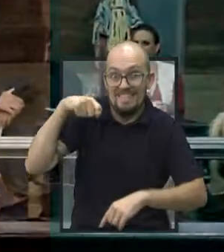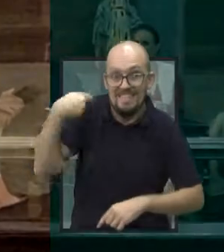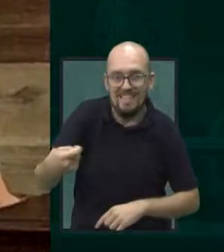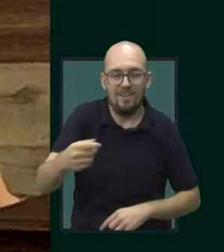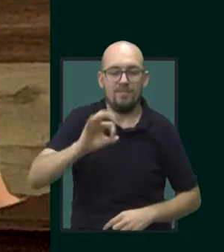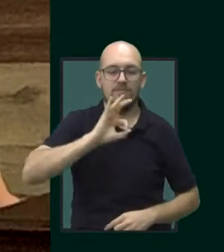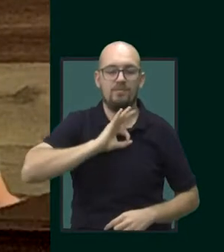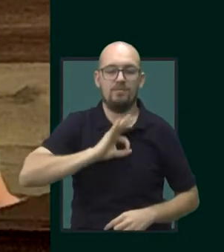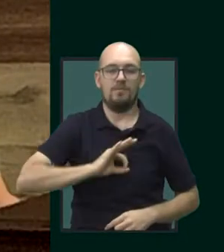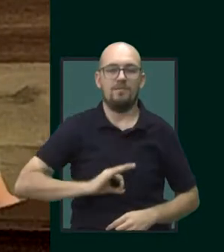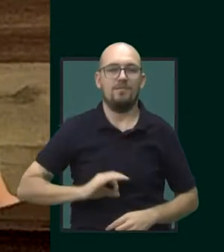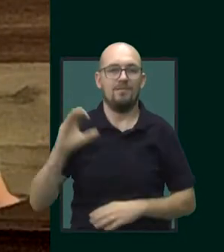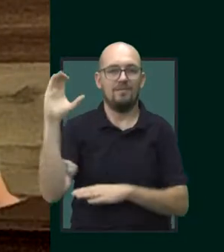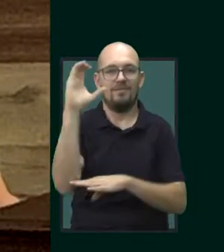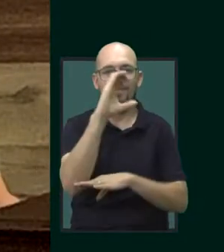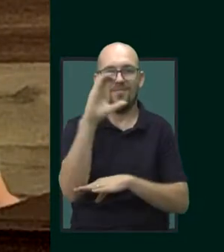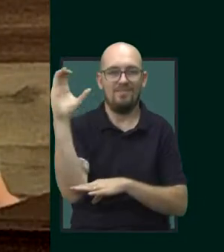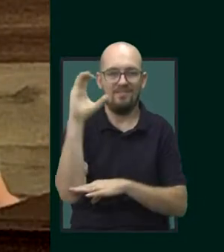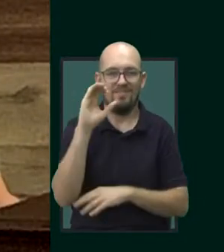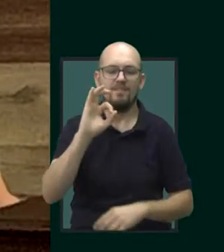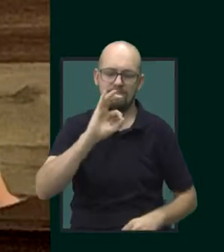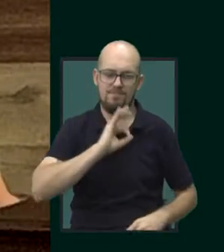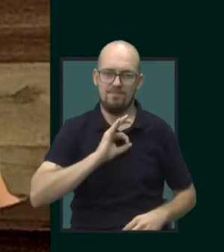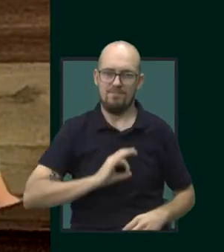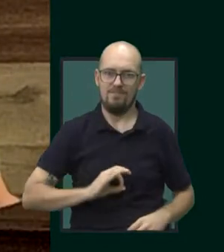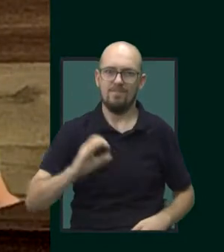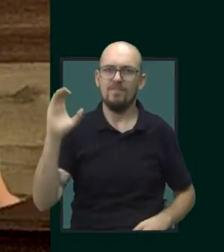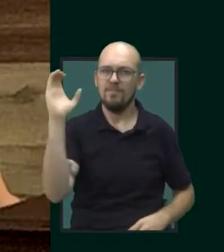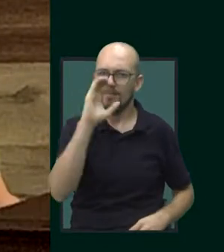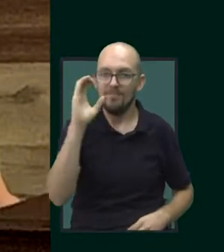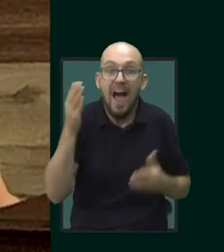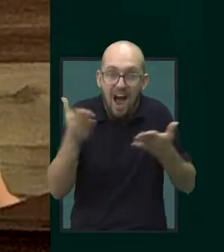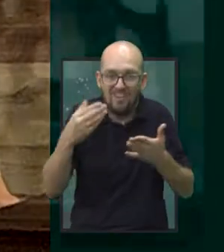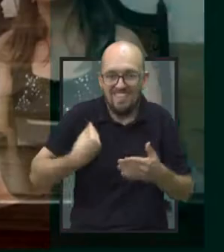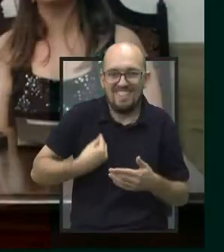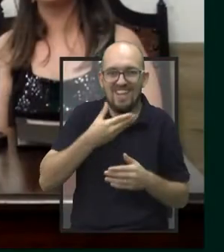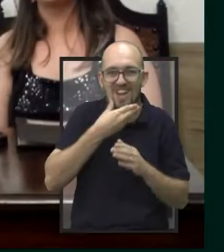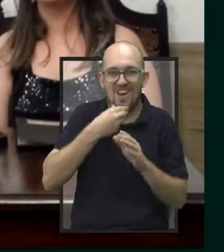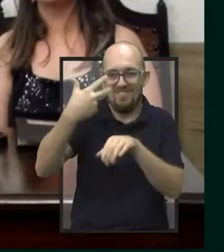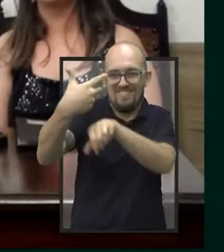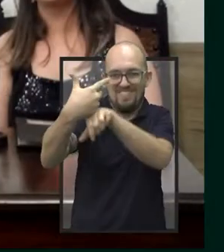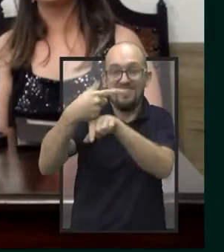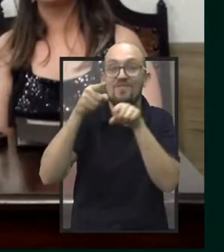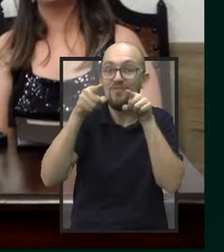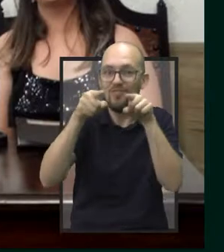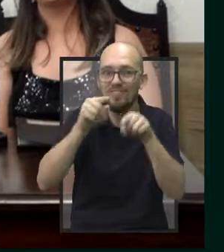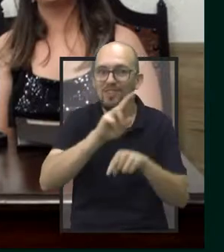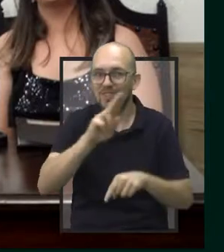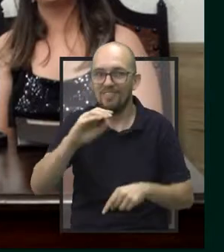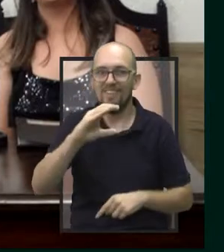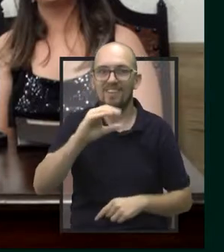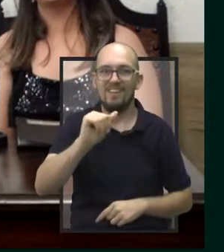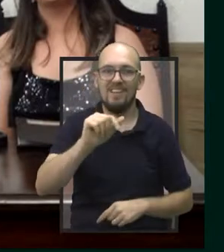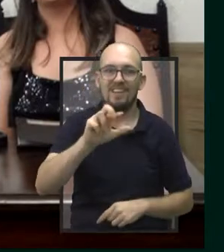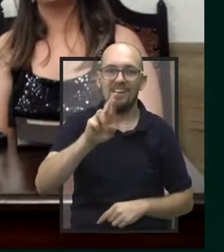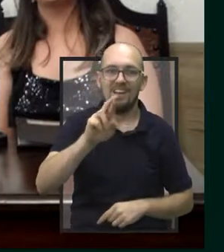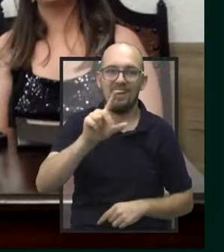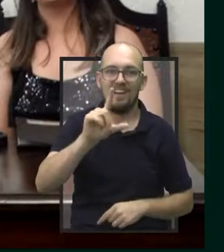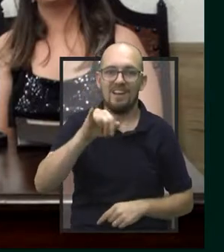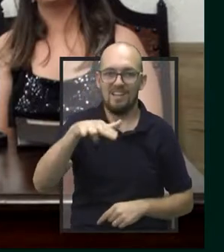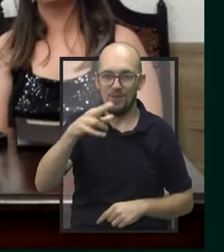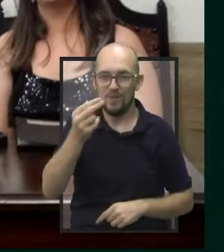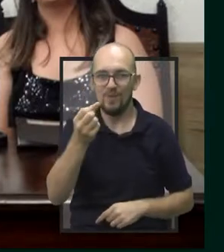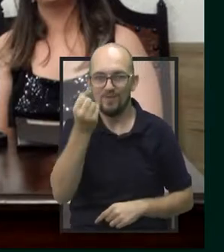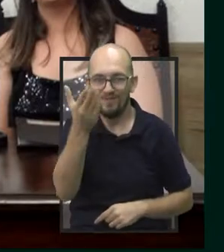popularmente como cinegrafista. Inclusive, é o que está agora nos filmando. A você, Carlinhos, ao Ademir